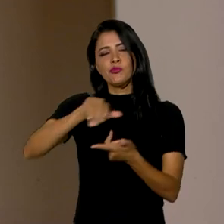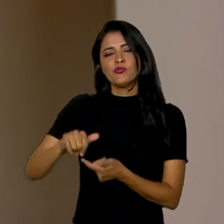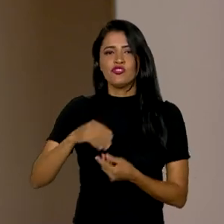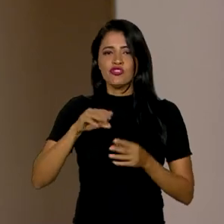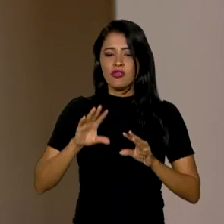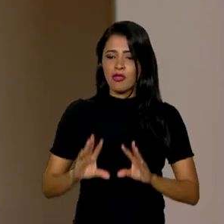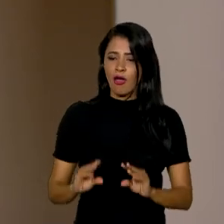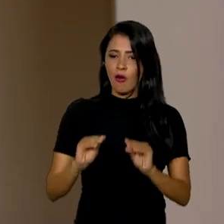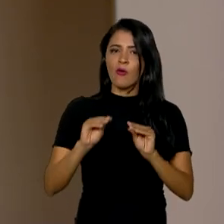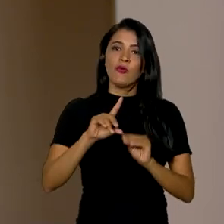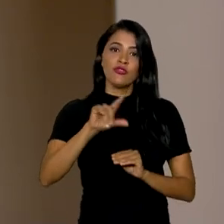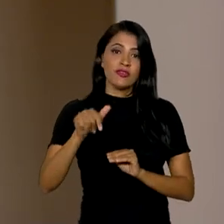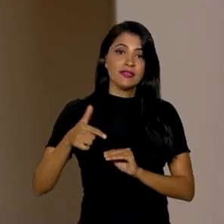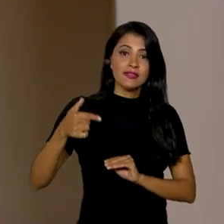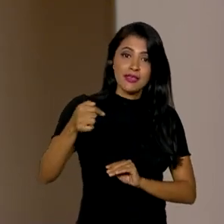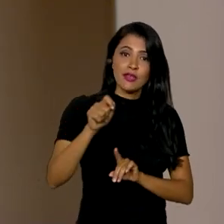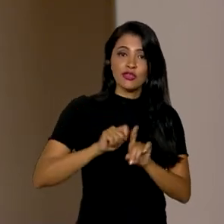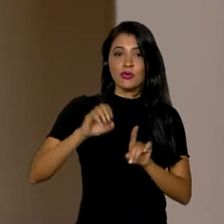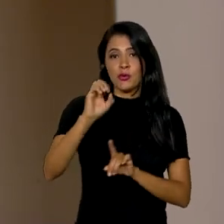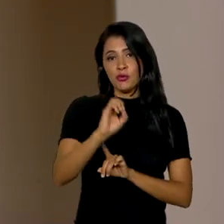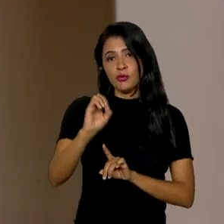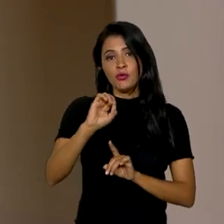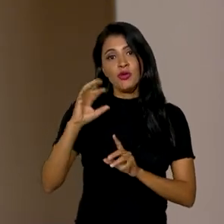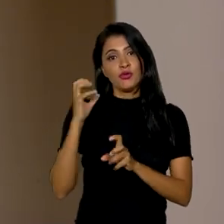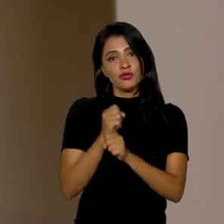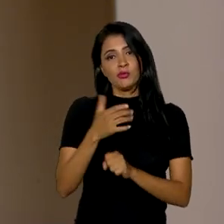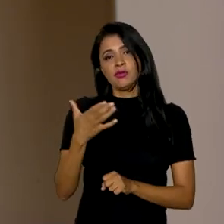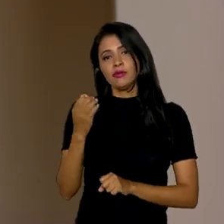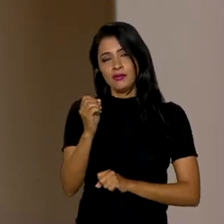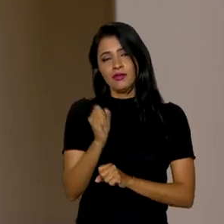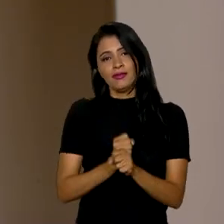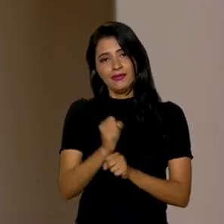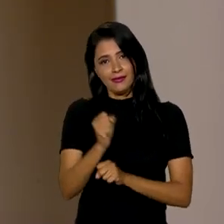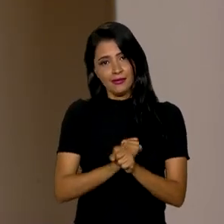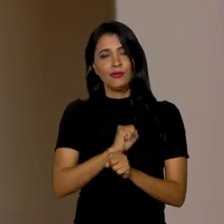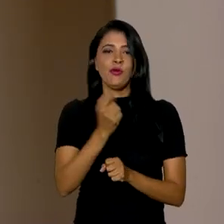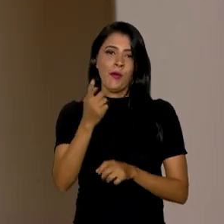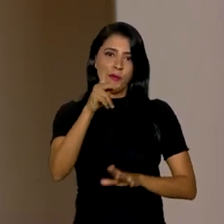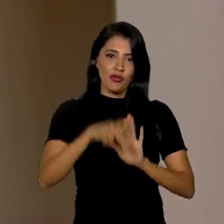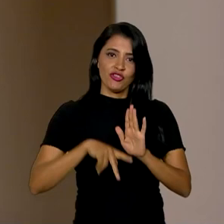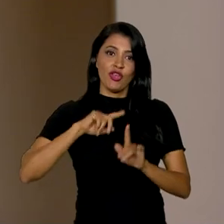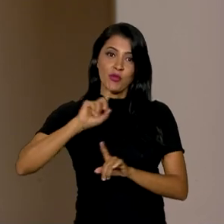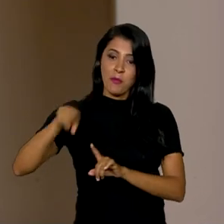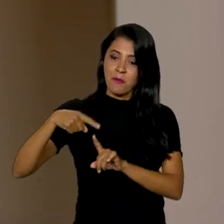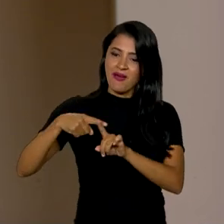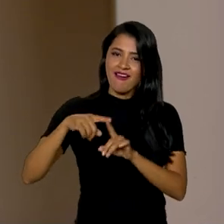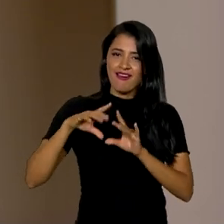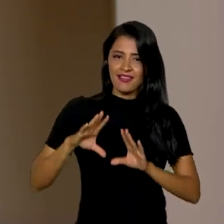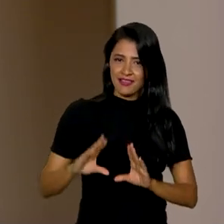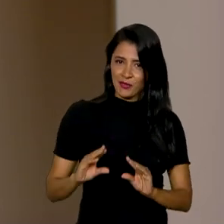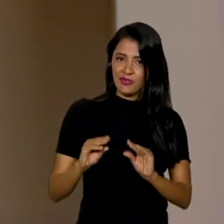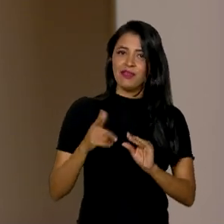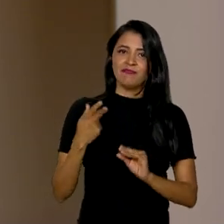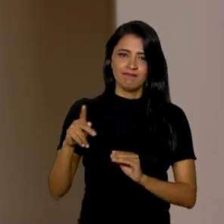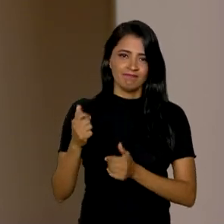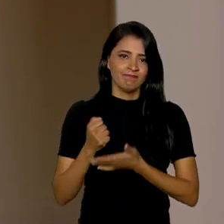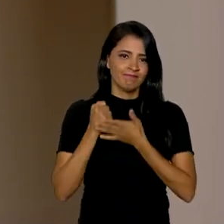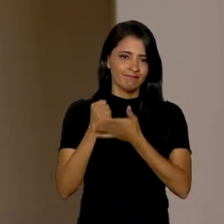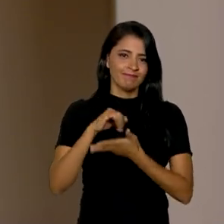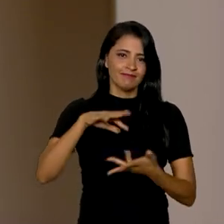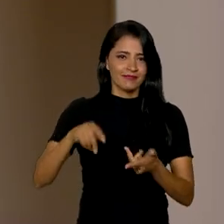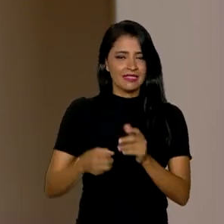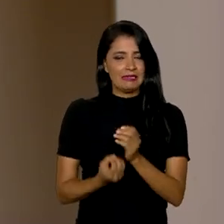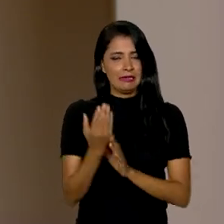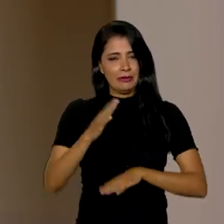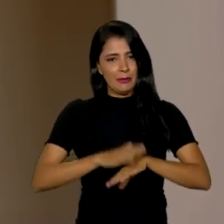comemorado em 7 de outubro e os 10 anos do Projeto Mais Algodão, iniciativa de cooperação internacional desenvolvida